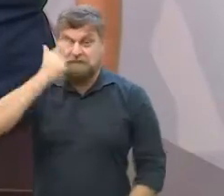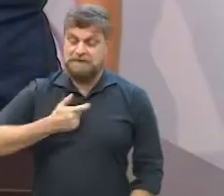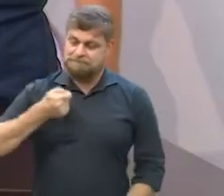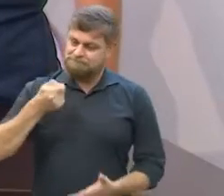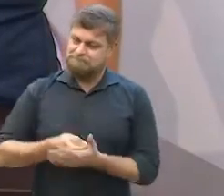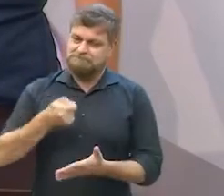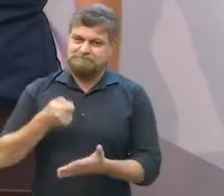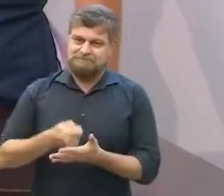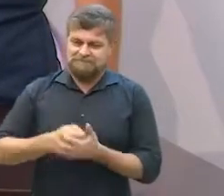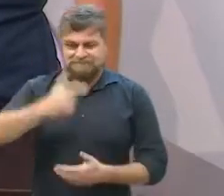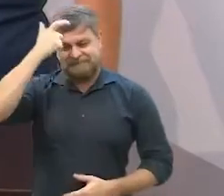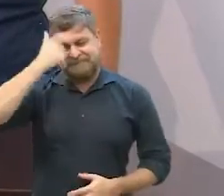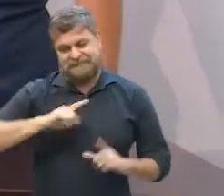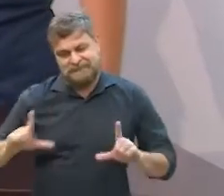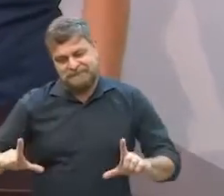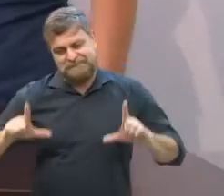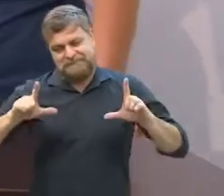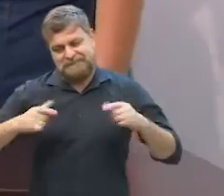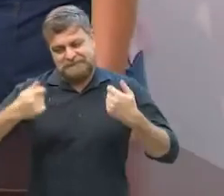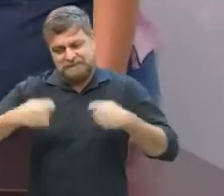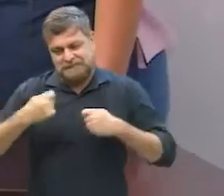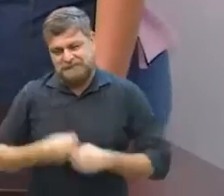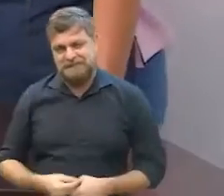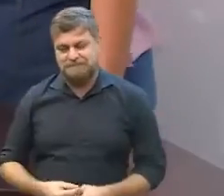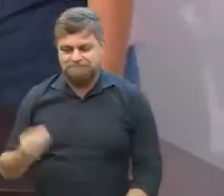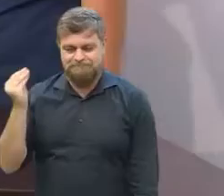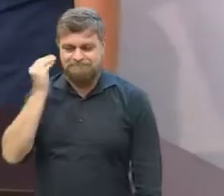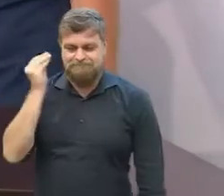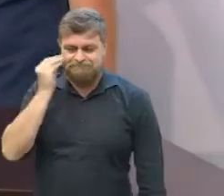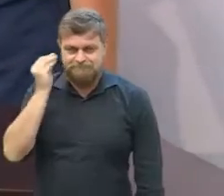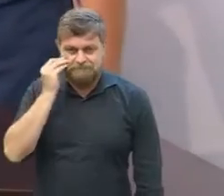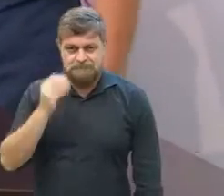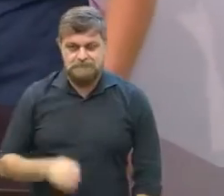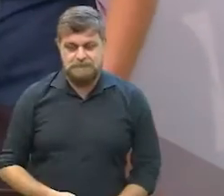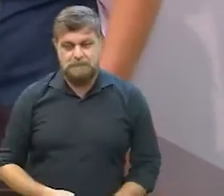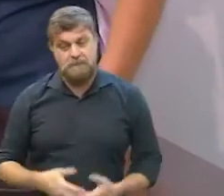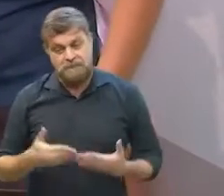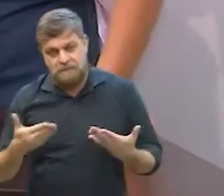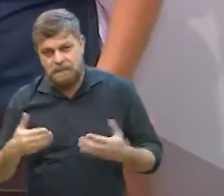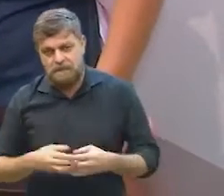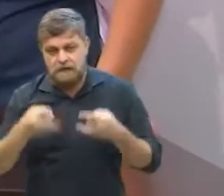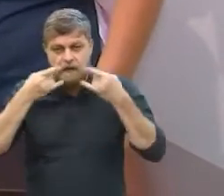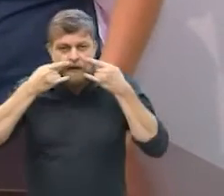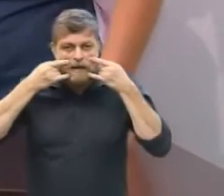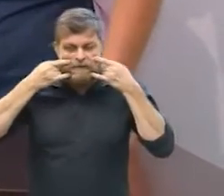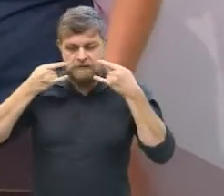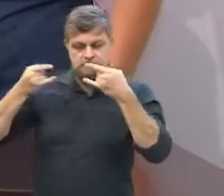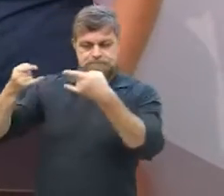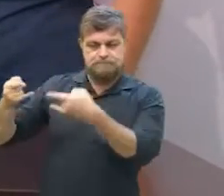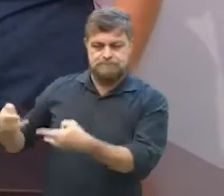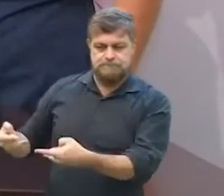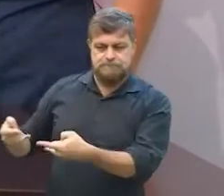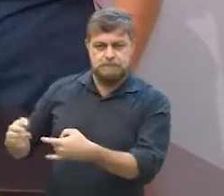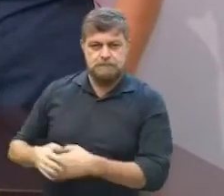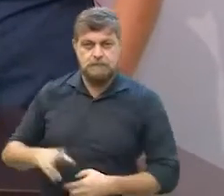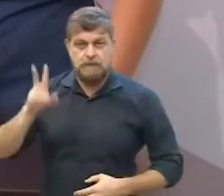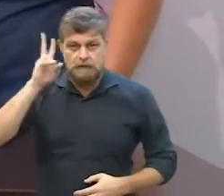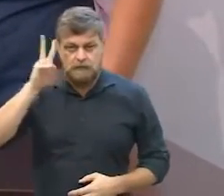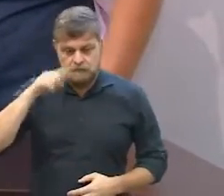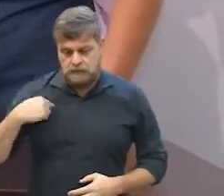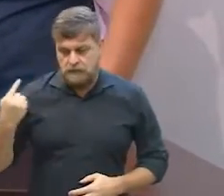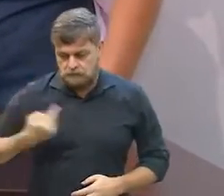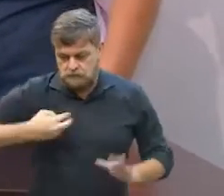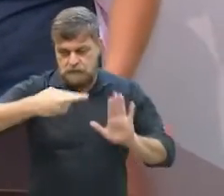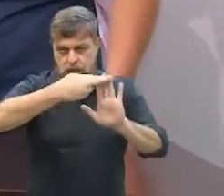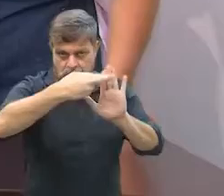obrigado porque eu faço esse programa né então eu estou disposto que é experimentar eu vou tirar a máscara aqui só lembrando que a gente